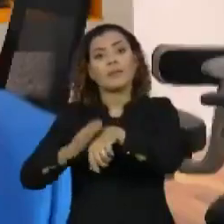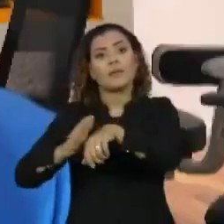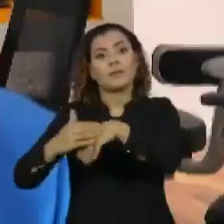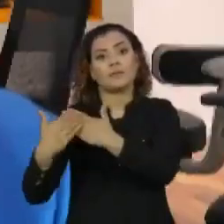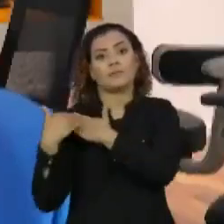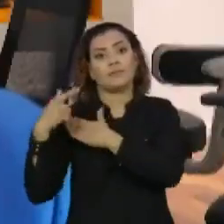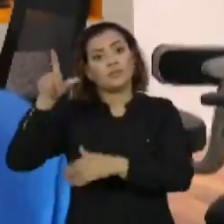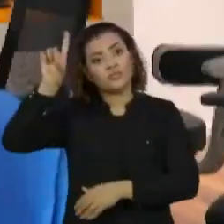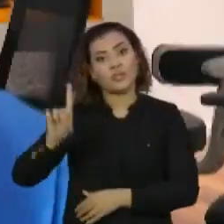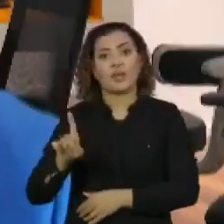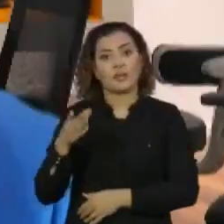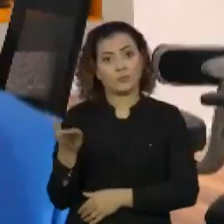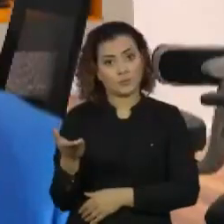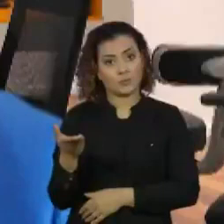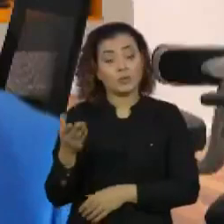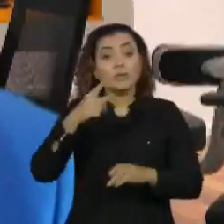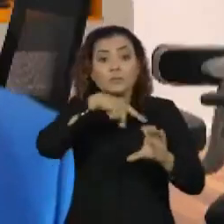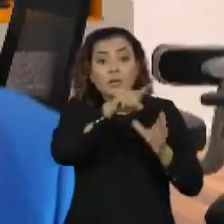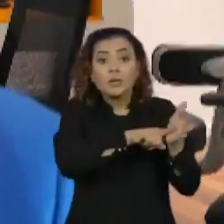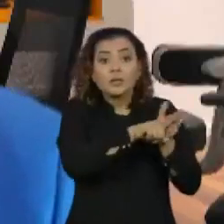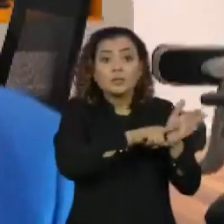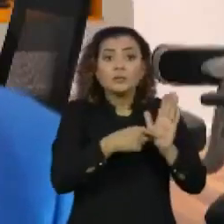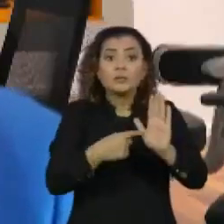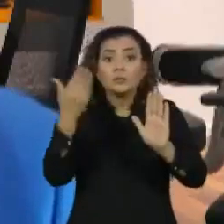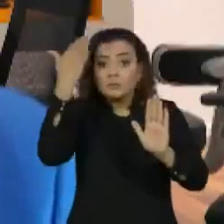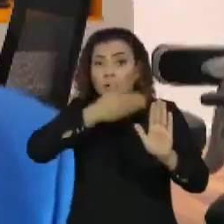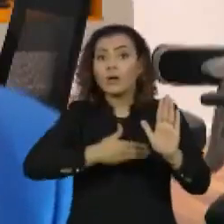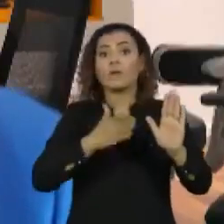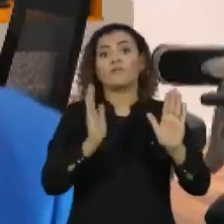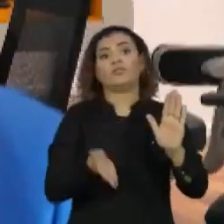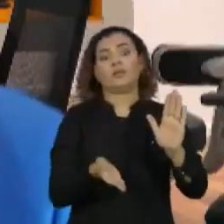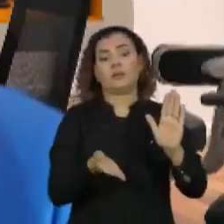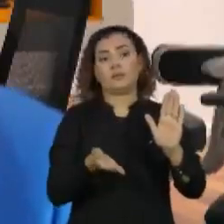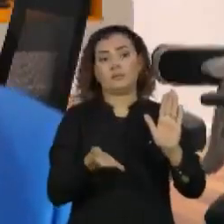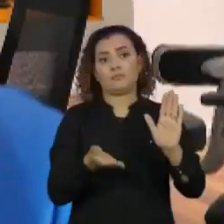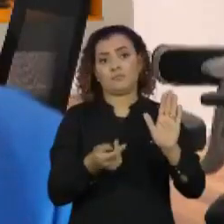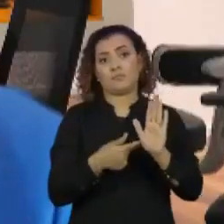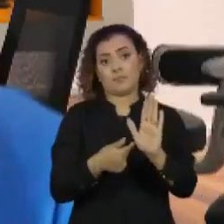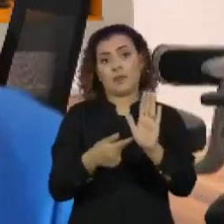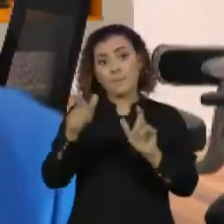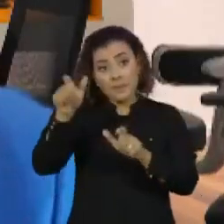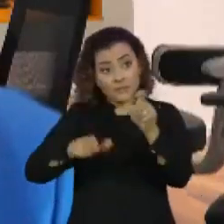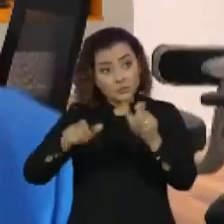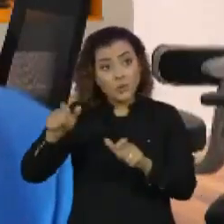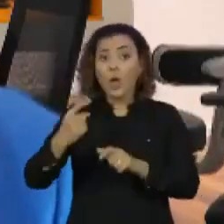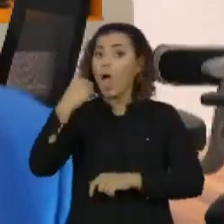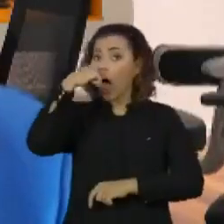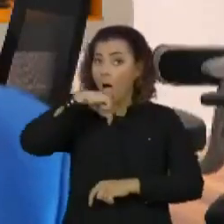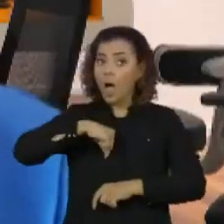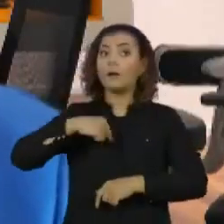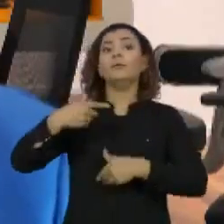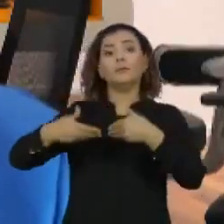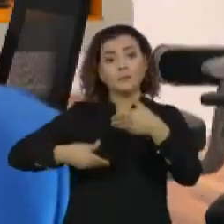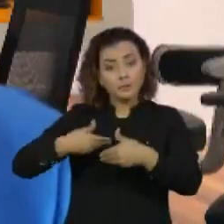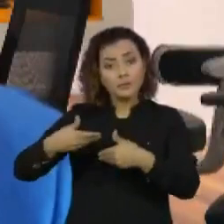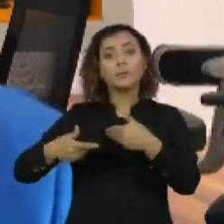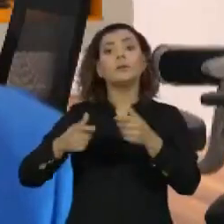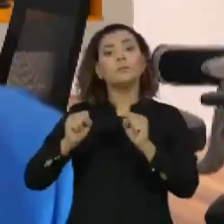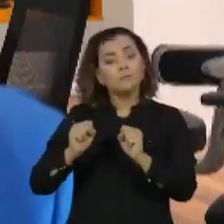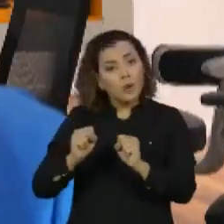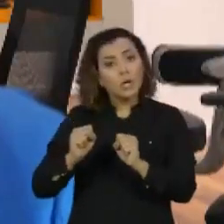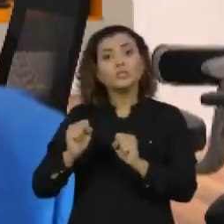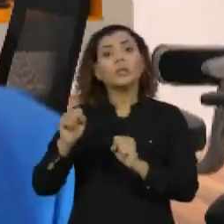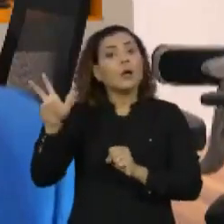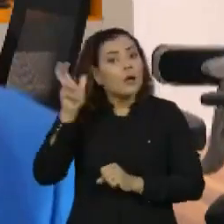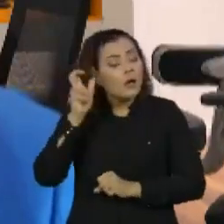direito. Já existe evidência científica que comprova que o paciente, mesmo entubado, quando estimulado